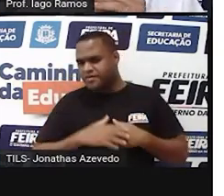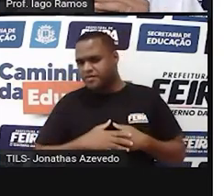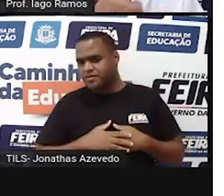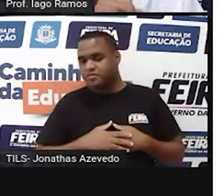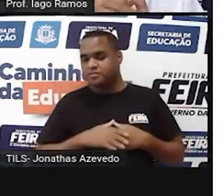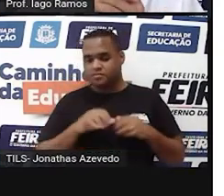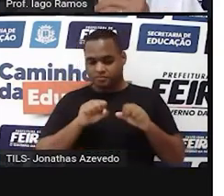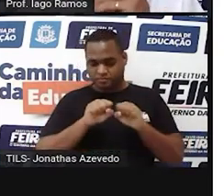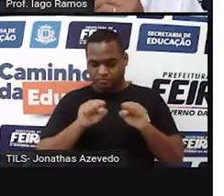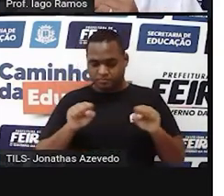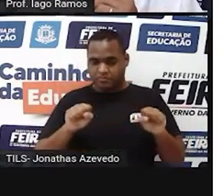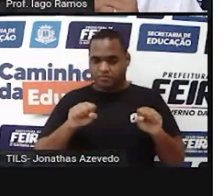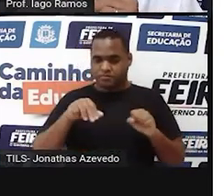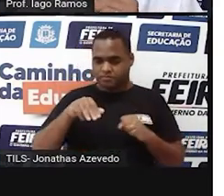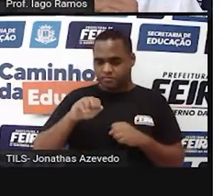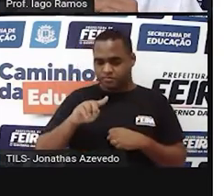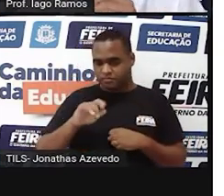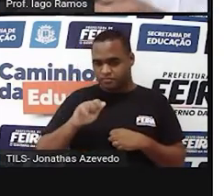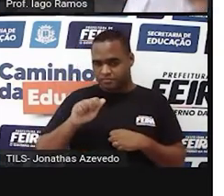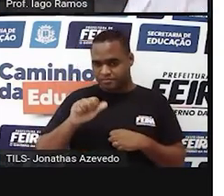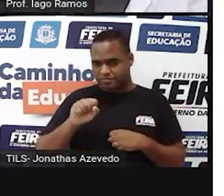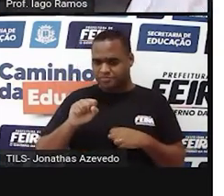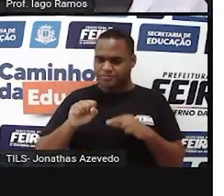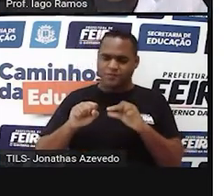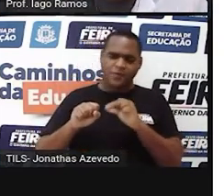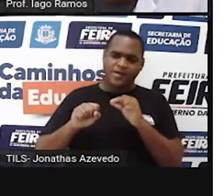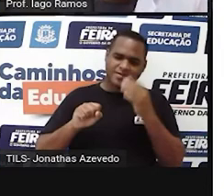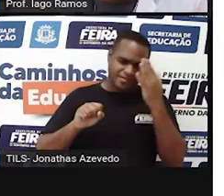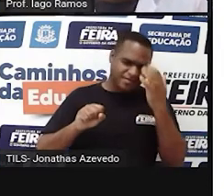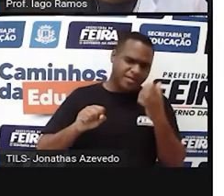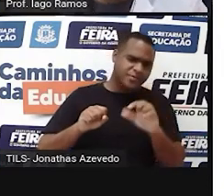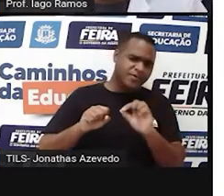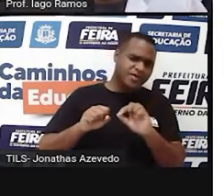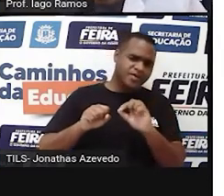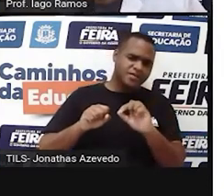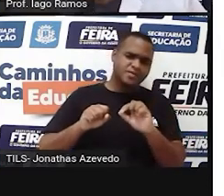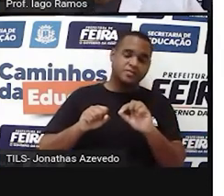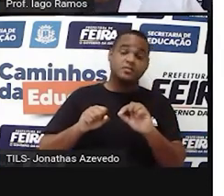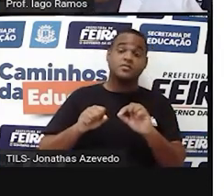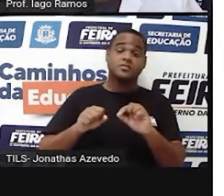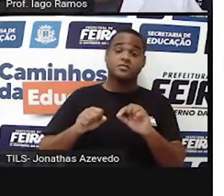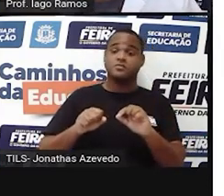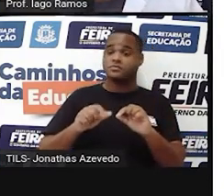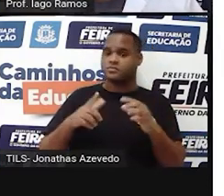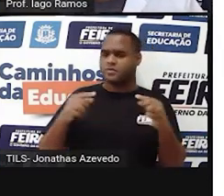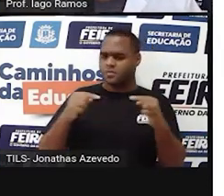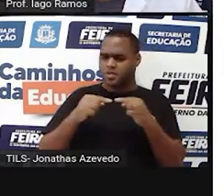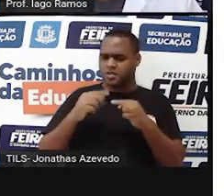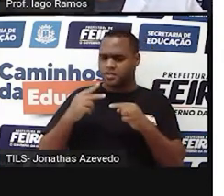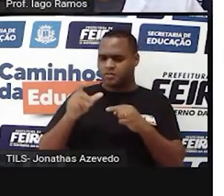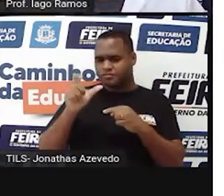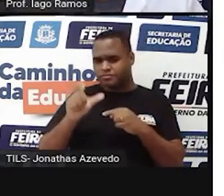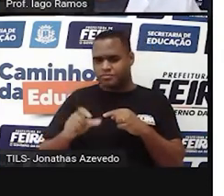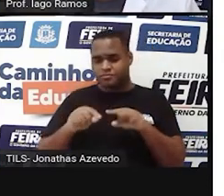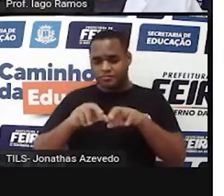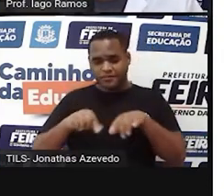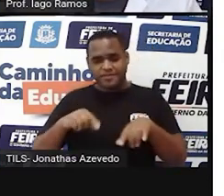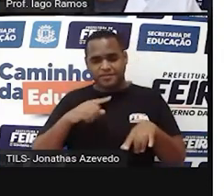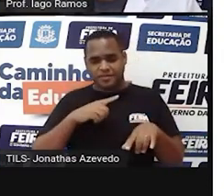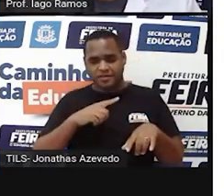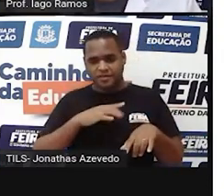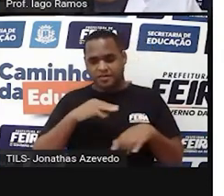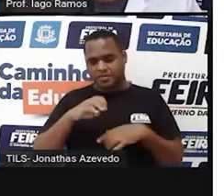sistema de medidas, tá bom? E o que é isso? O é sistema de medida, professor? É só a forma como as coisas são